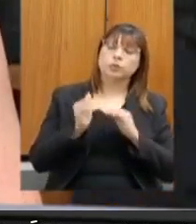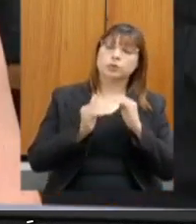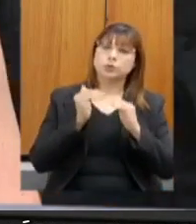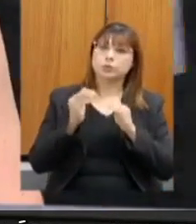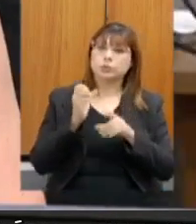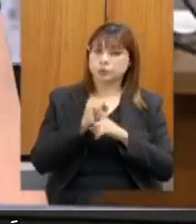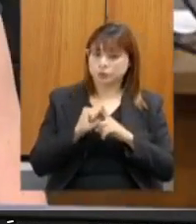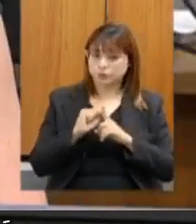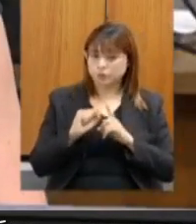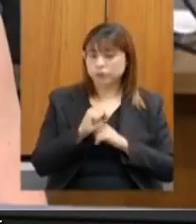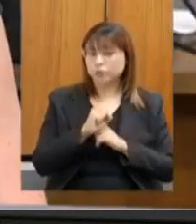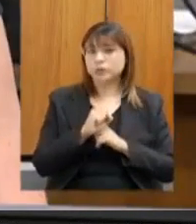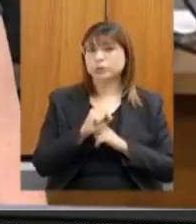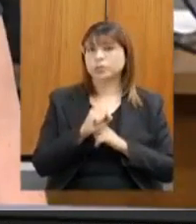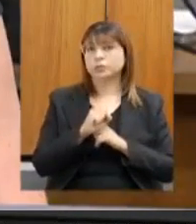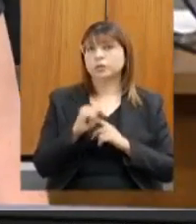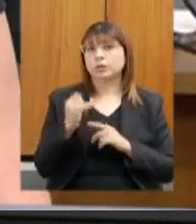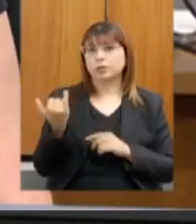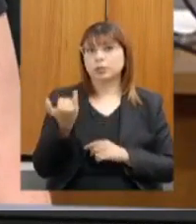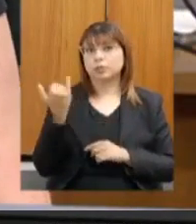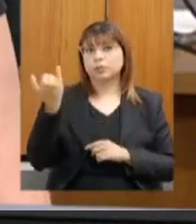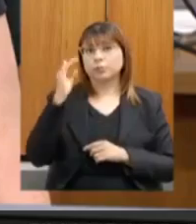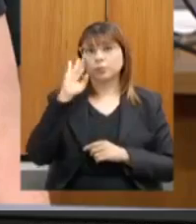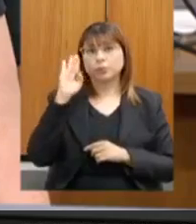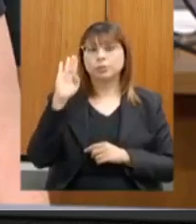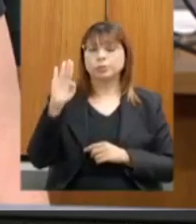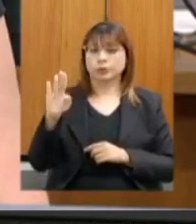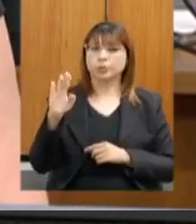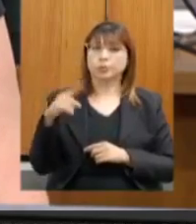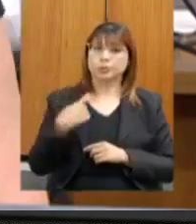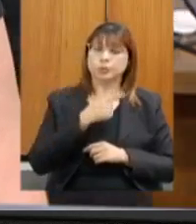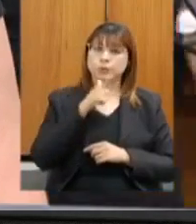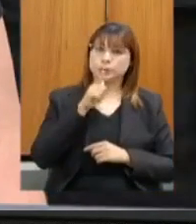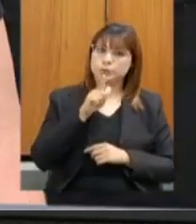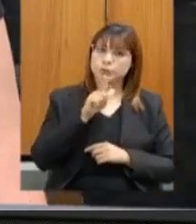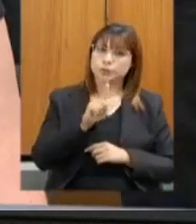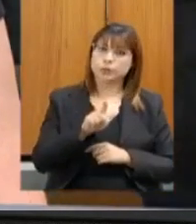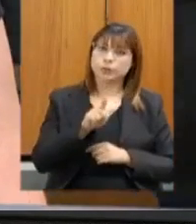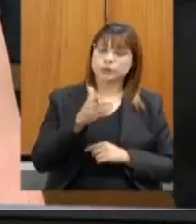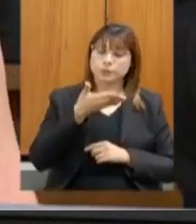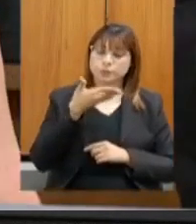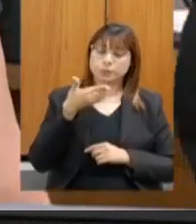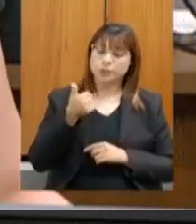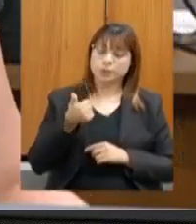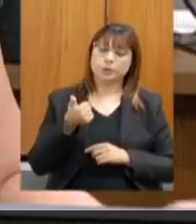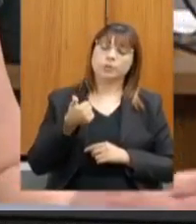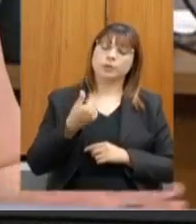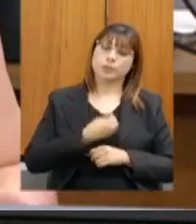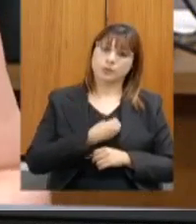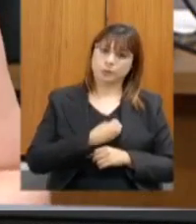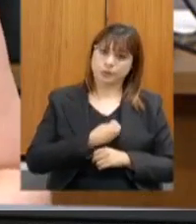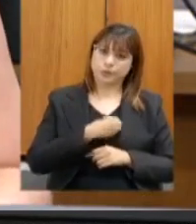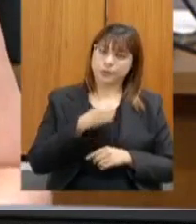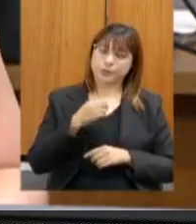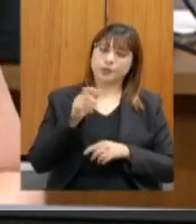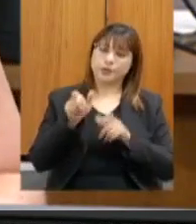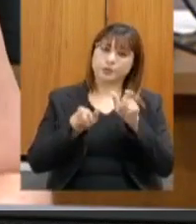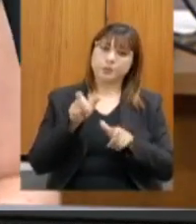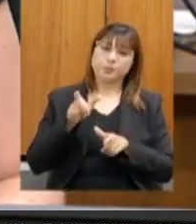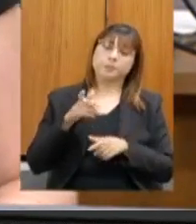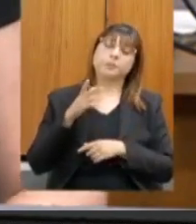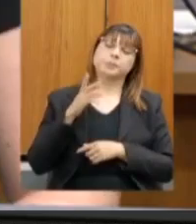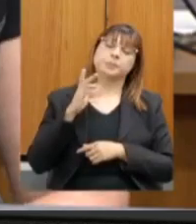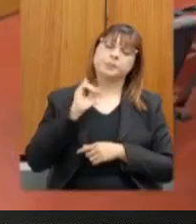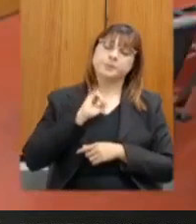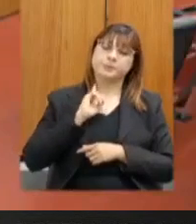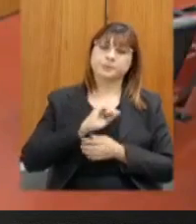social e que é fundamental para que a gente continue com o foco na melhoria da qualidade de vida dos mineiros. Muito obrigada.